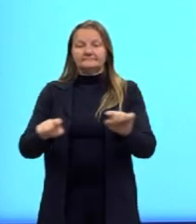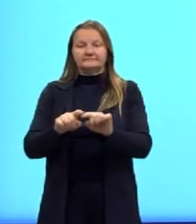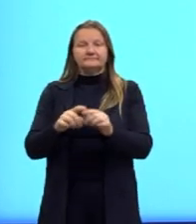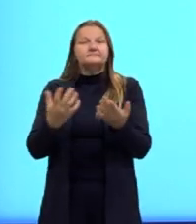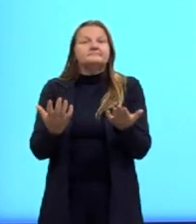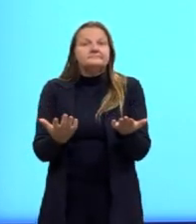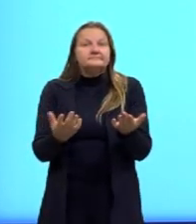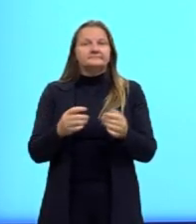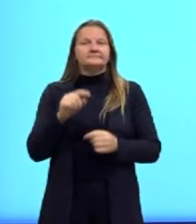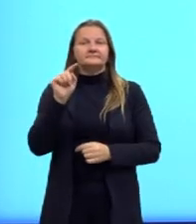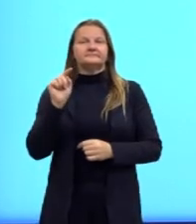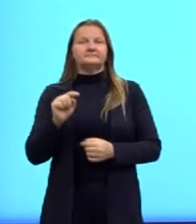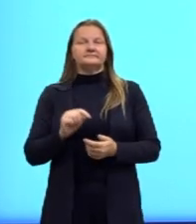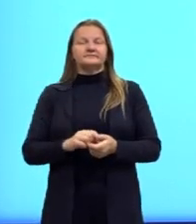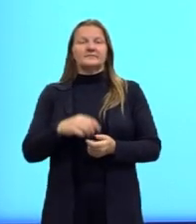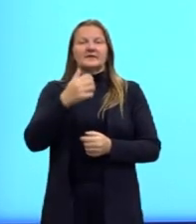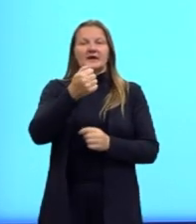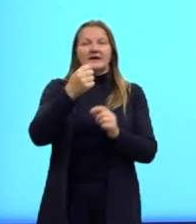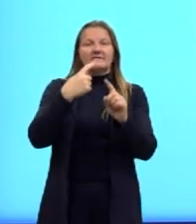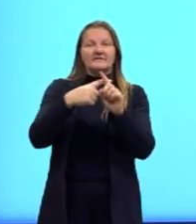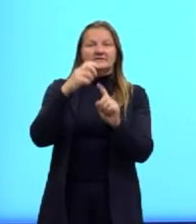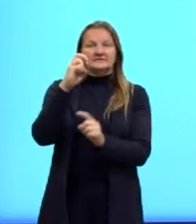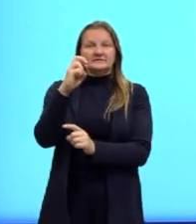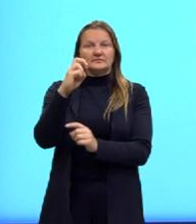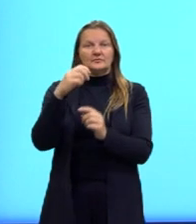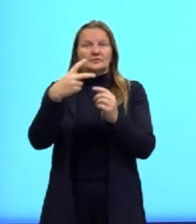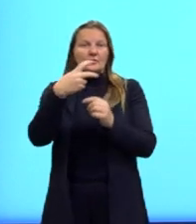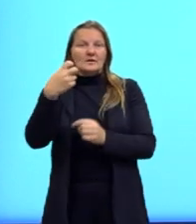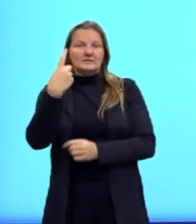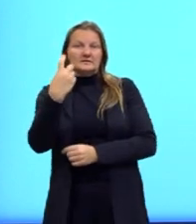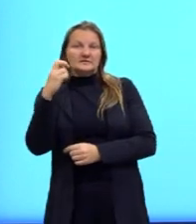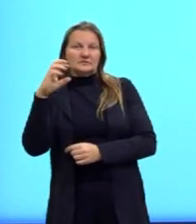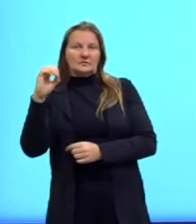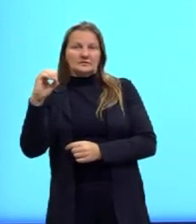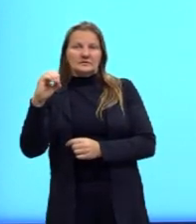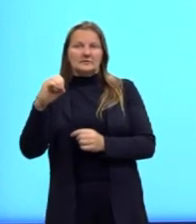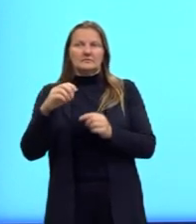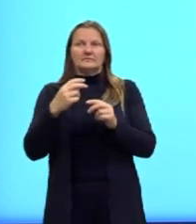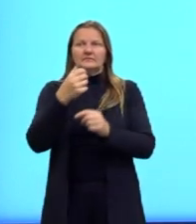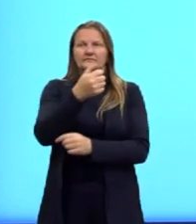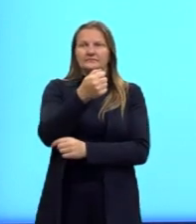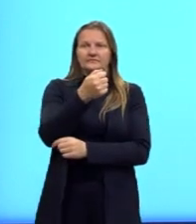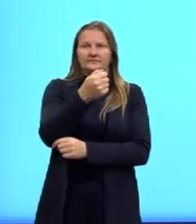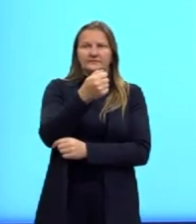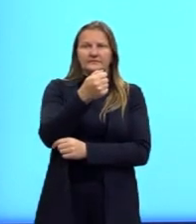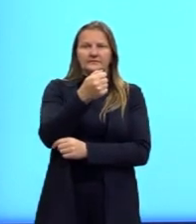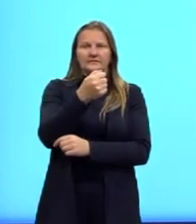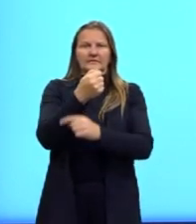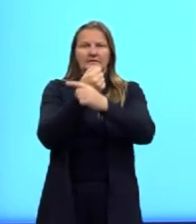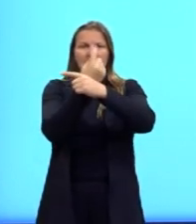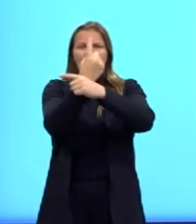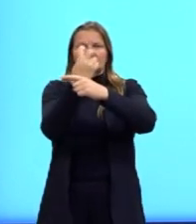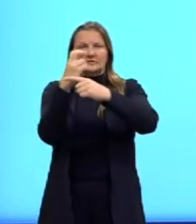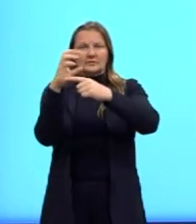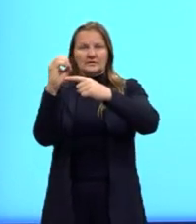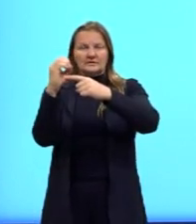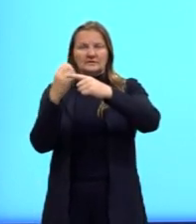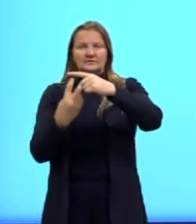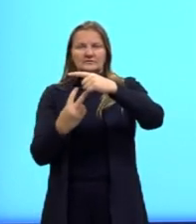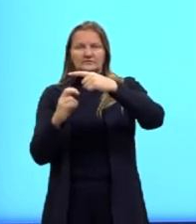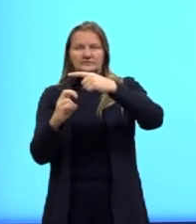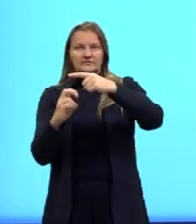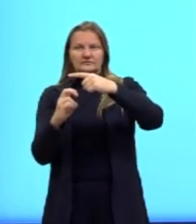painel. Então, A vezes 5 igual a 150. Portanto, A, a nossa área, é 150